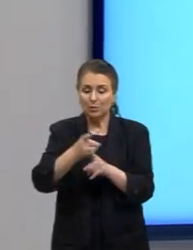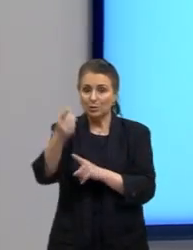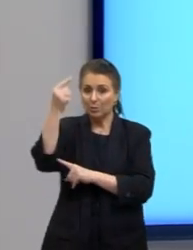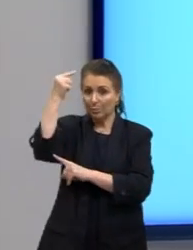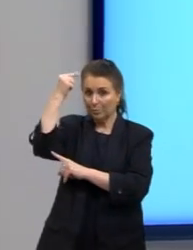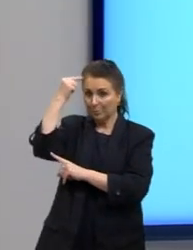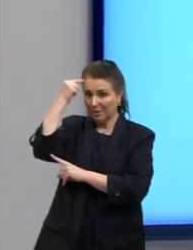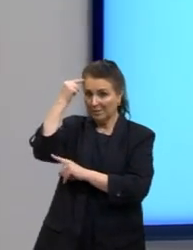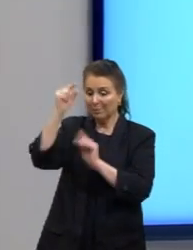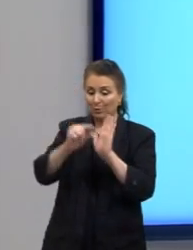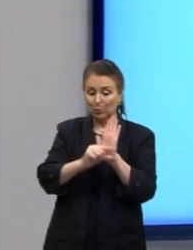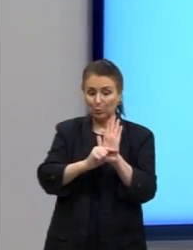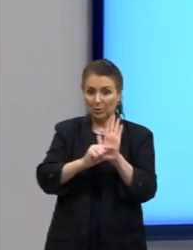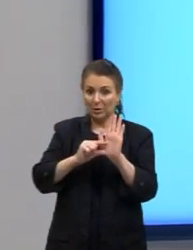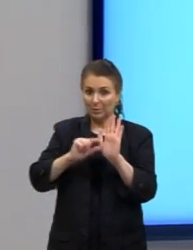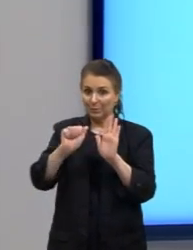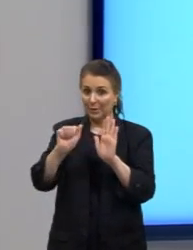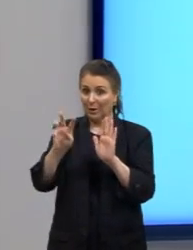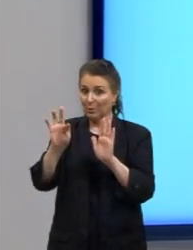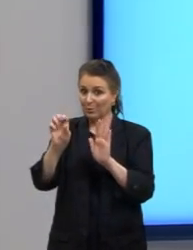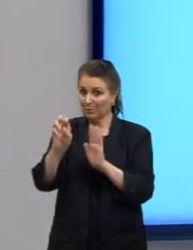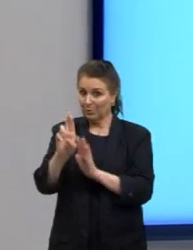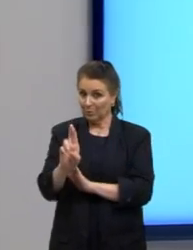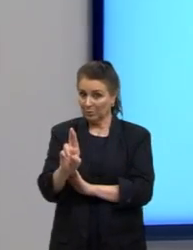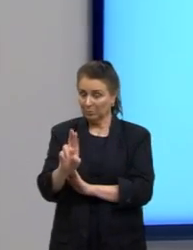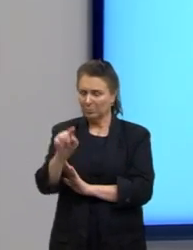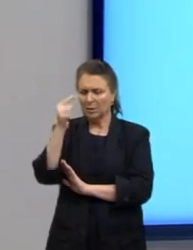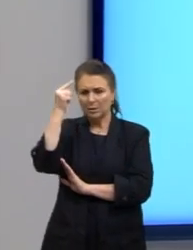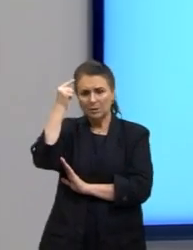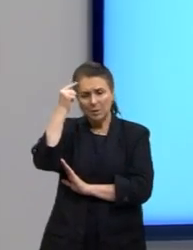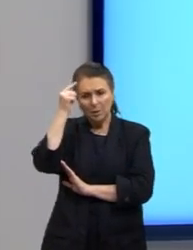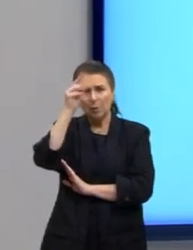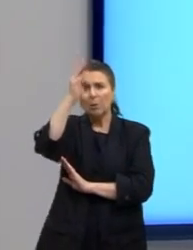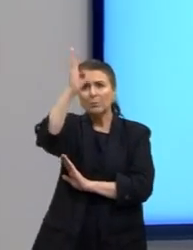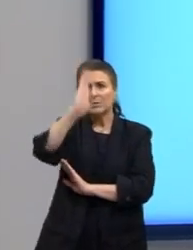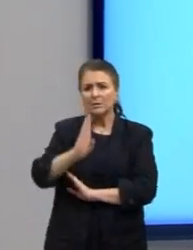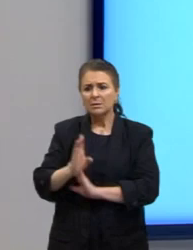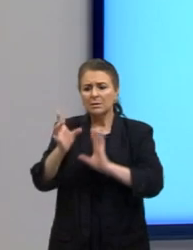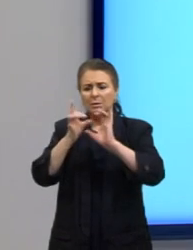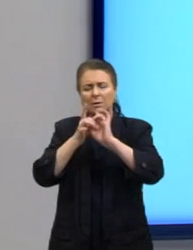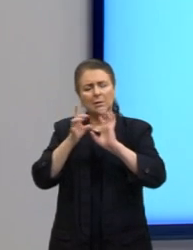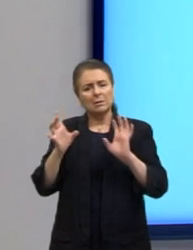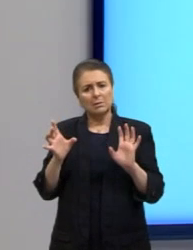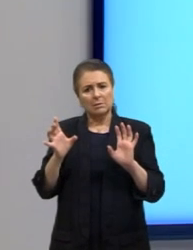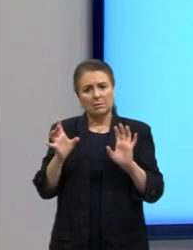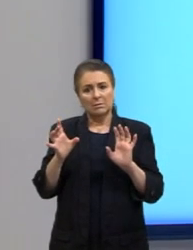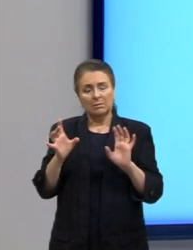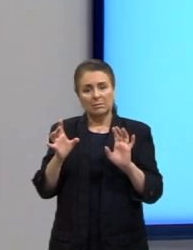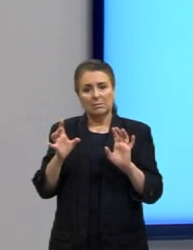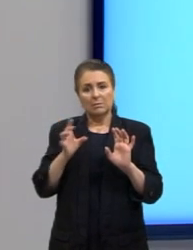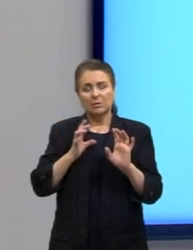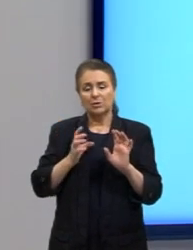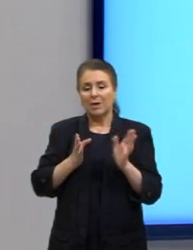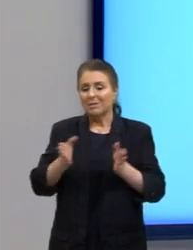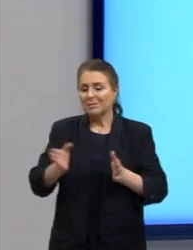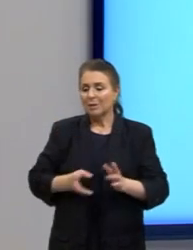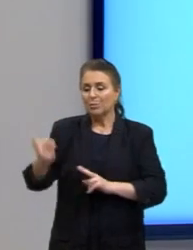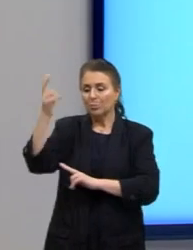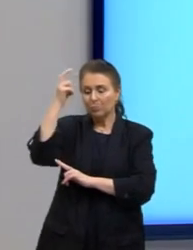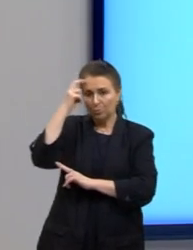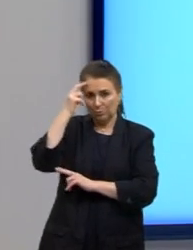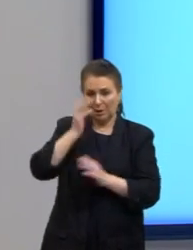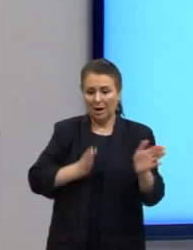autor em relação a essa questão de Brasil e democratização de acesso à cultura ao cinema